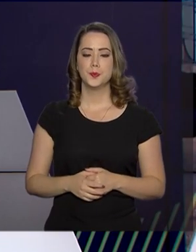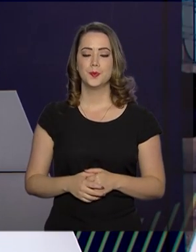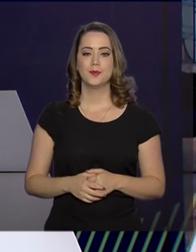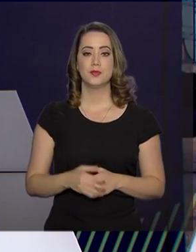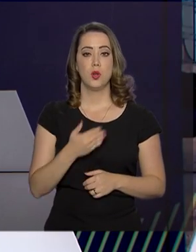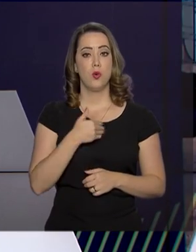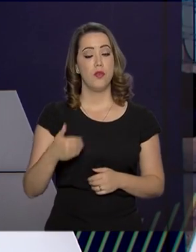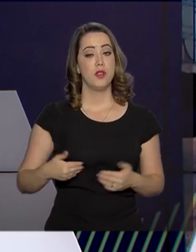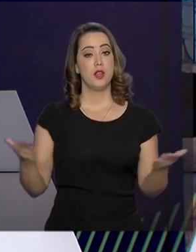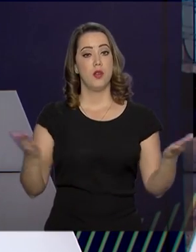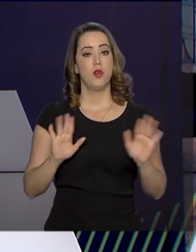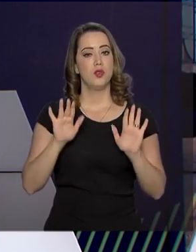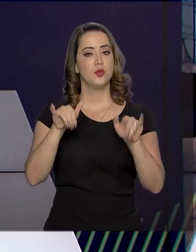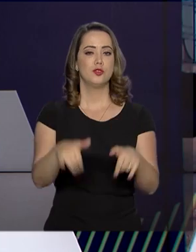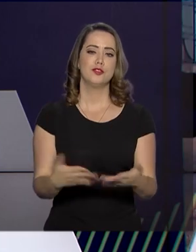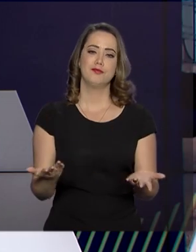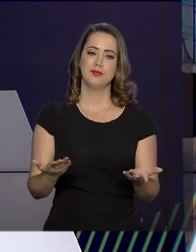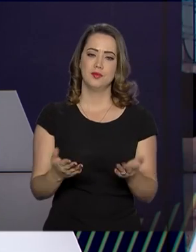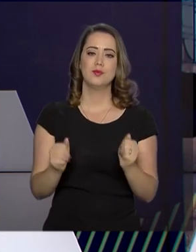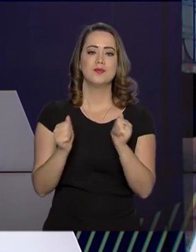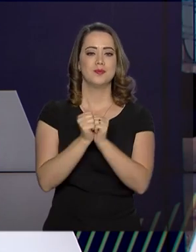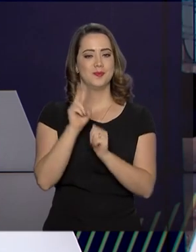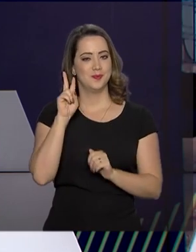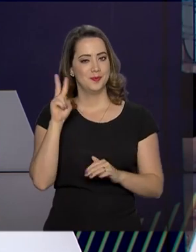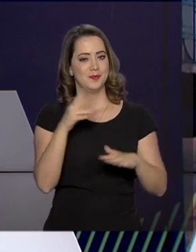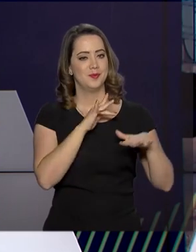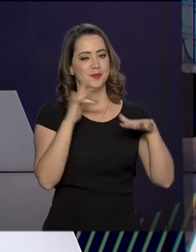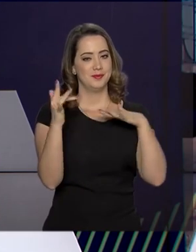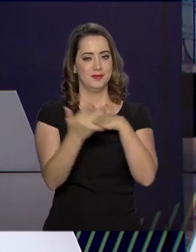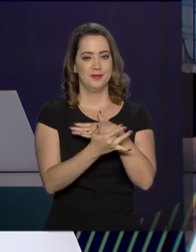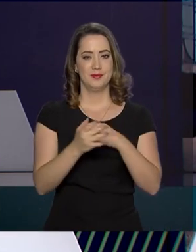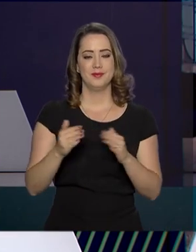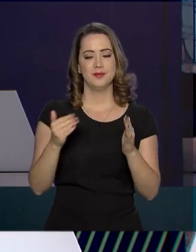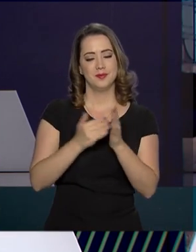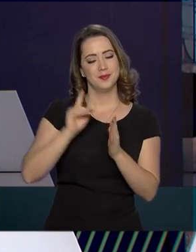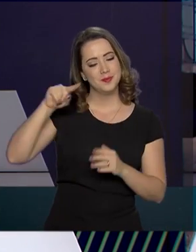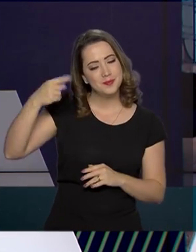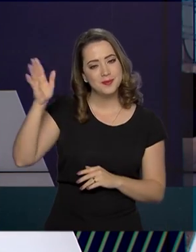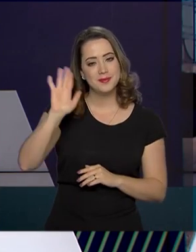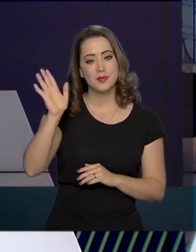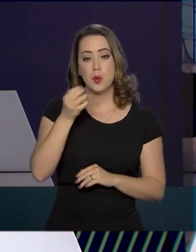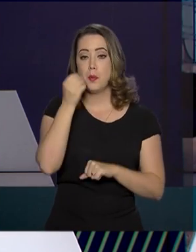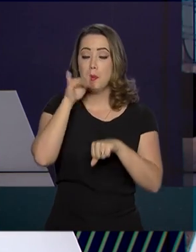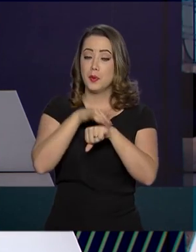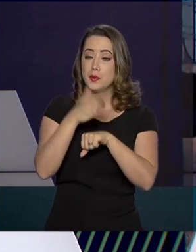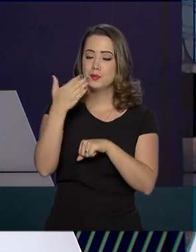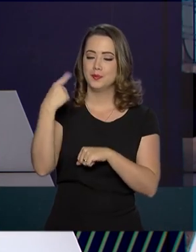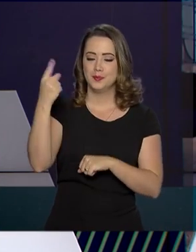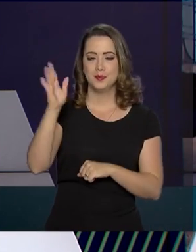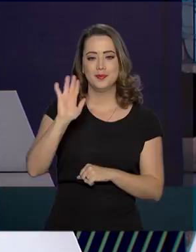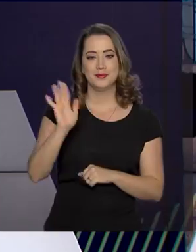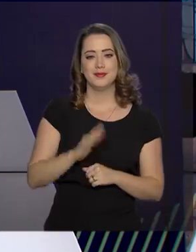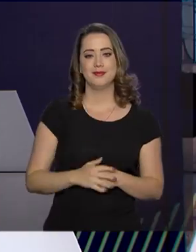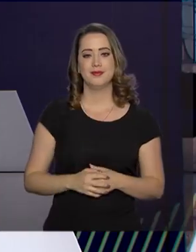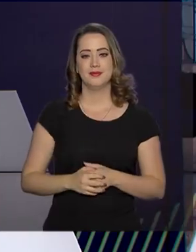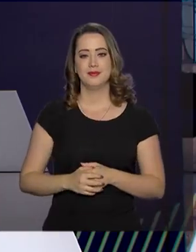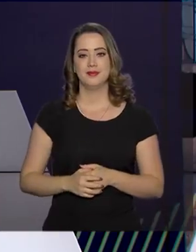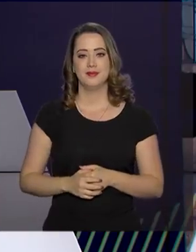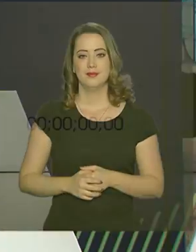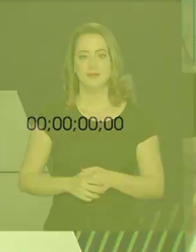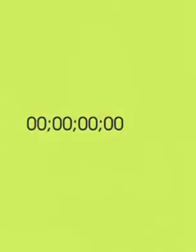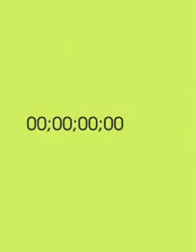O governo agora fica por aqui. Continue nos acompanhando também pelas redes sociais. Uma boa noite para você e até a próxima edição.